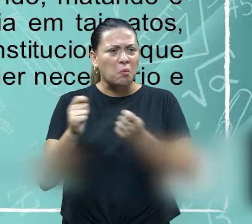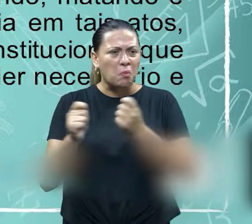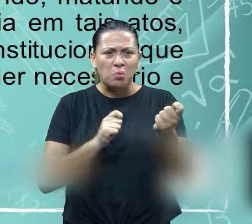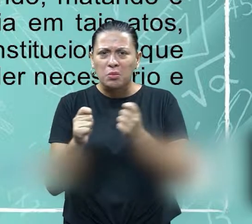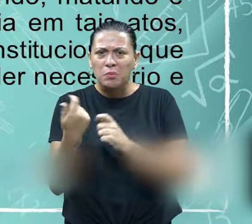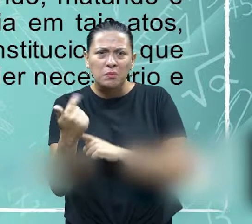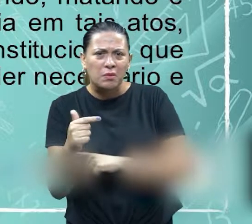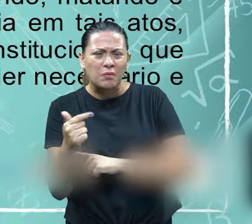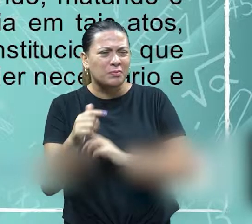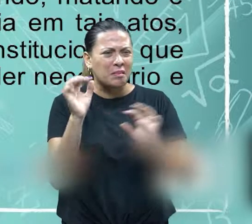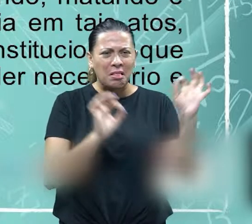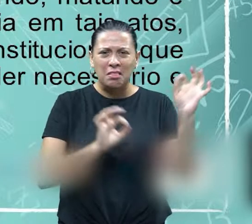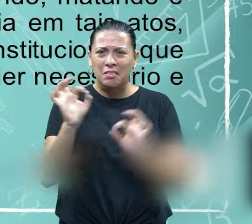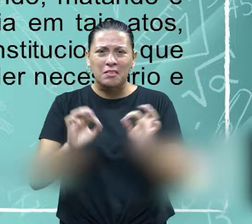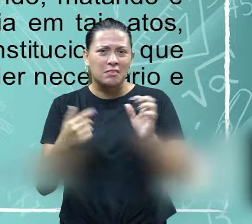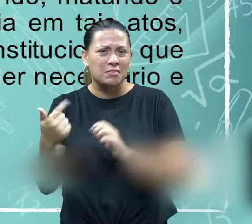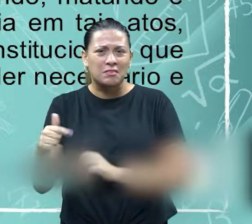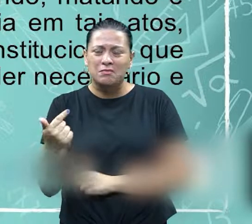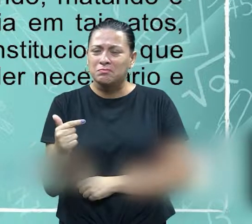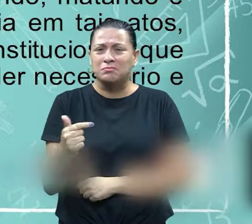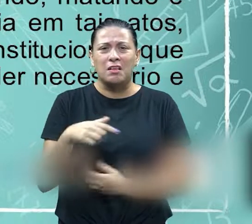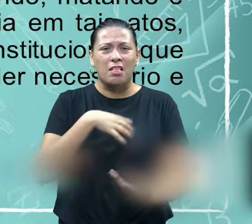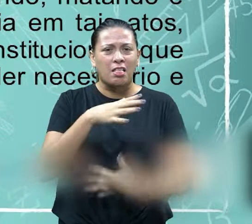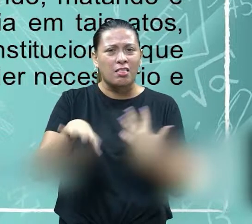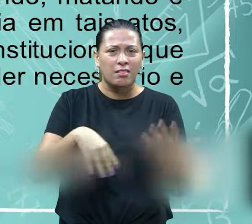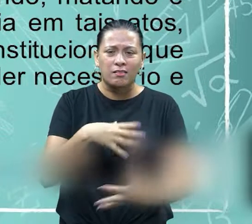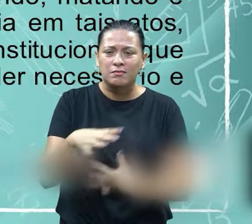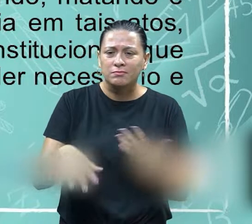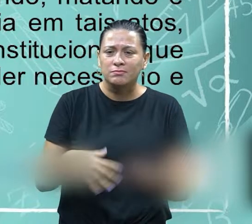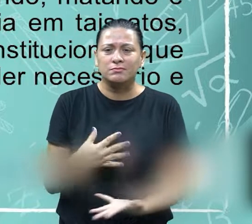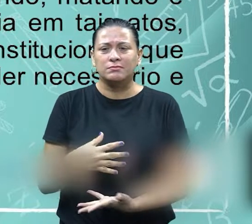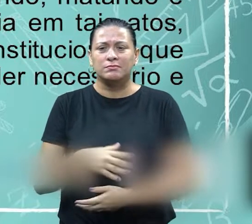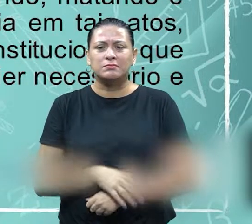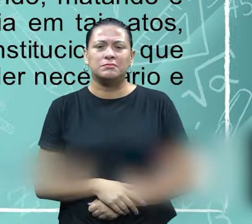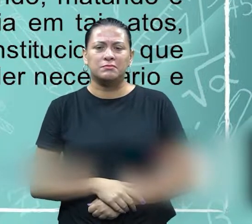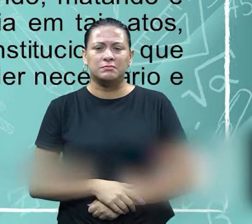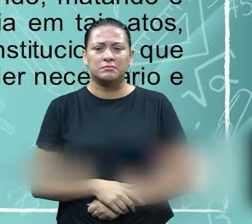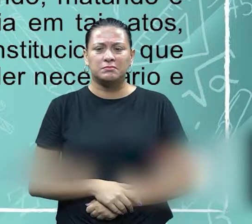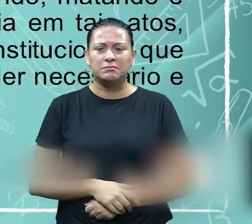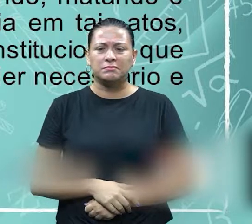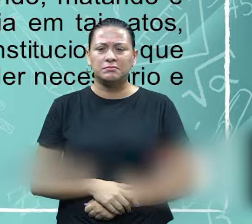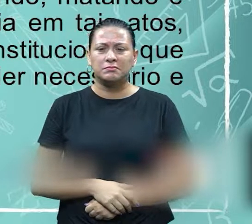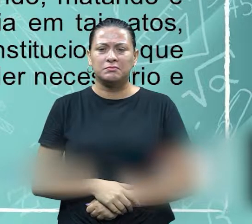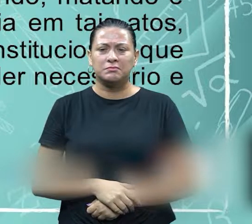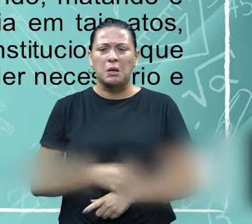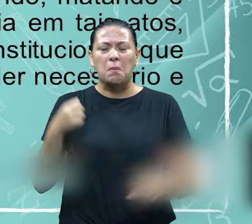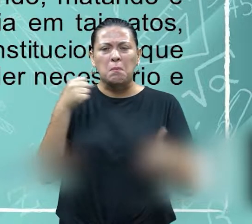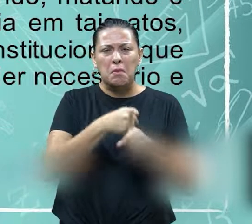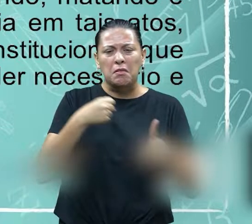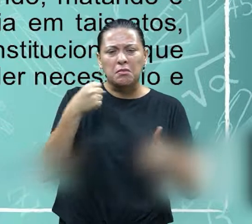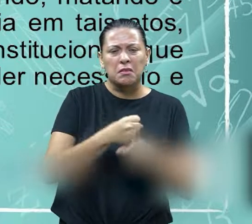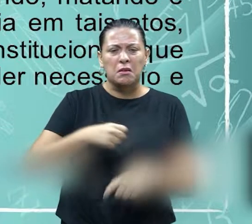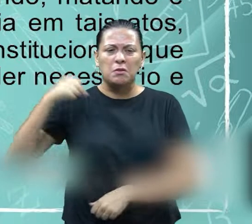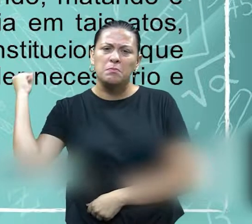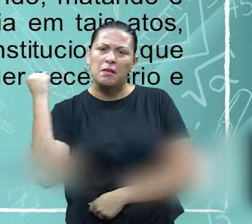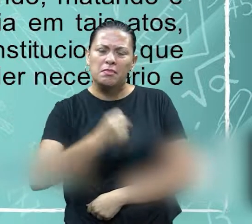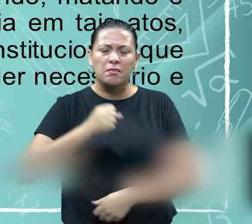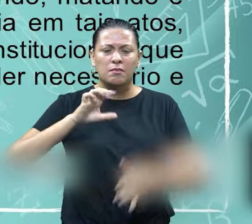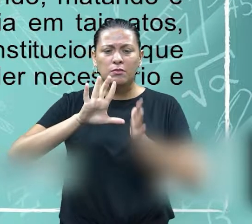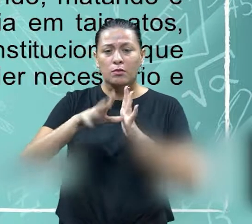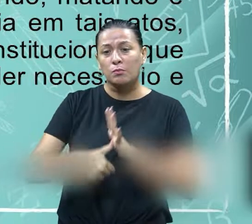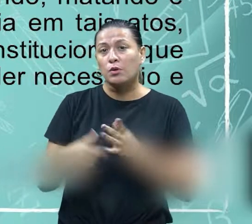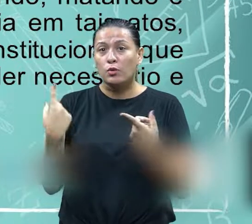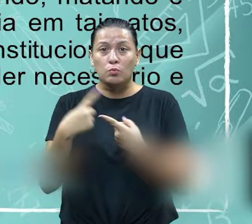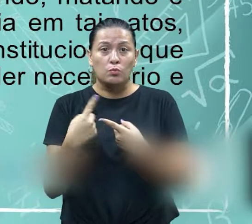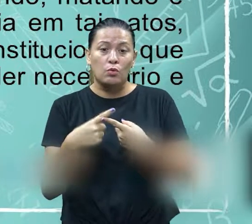e que qualquer um poderia simplesmente sair agredindo matando roubando pois o poder das leis não